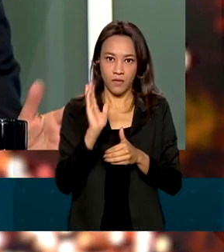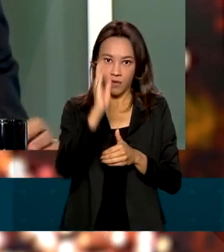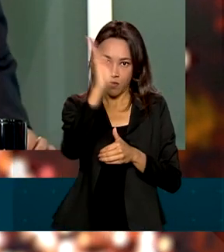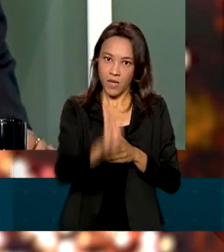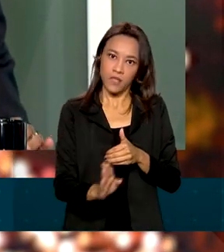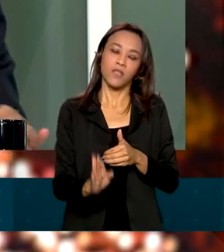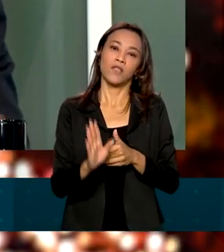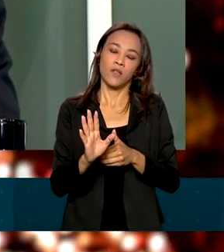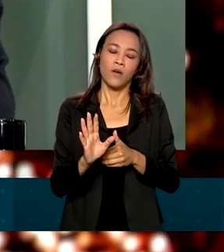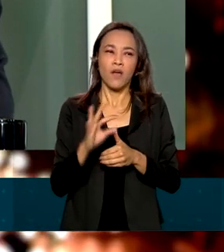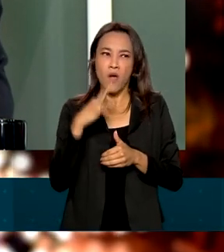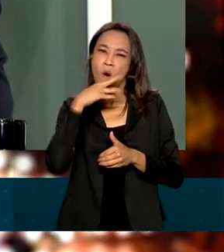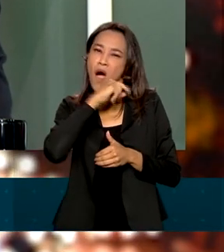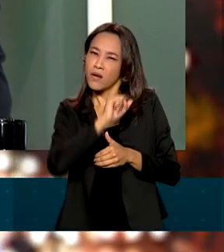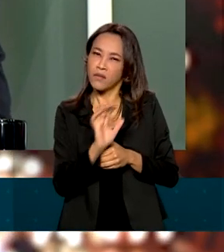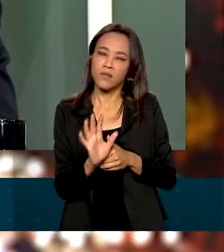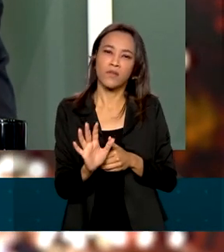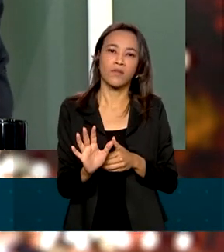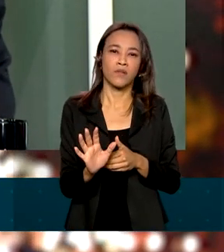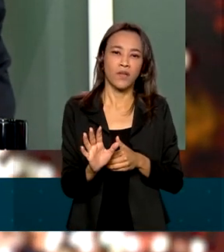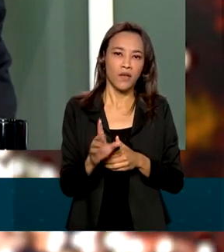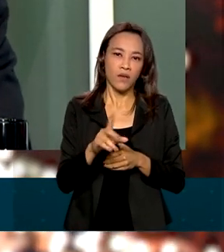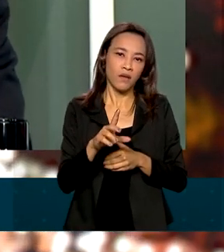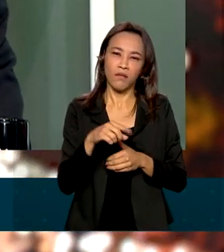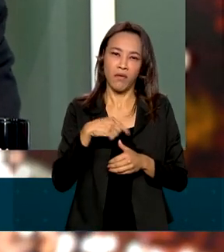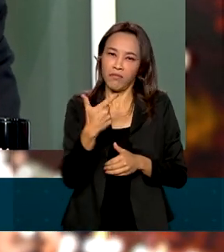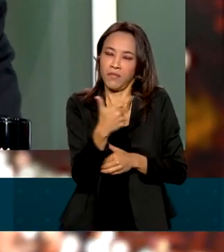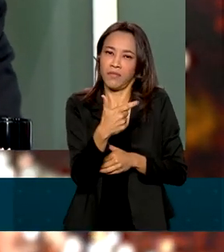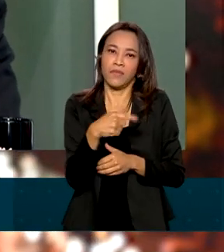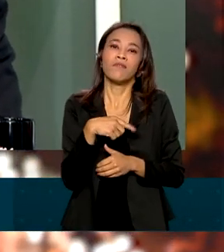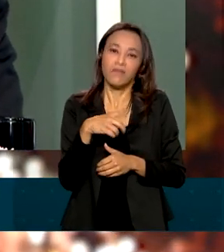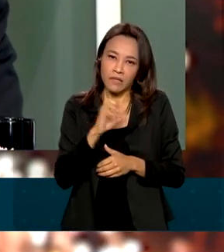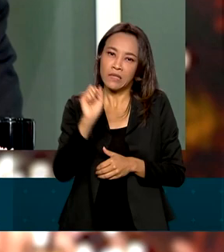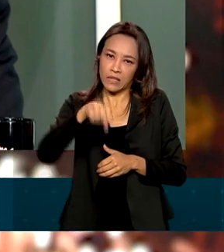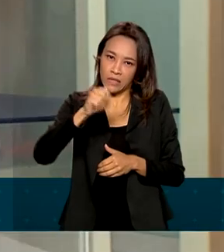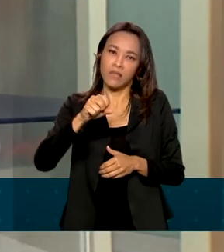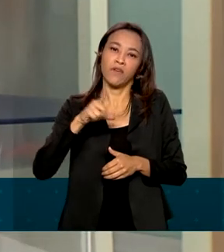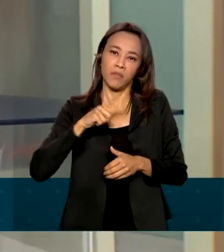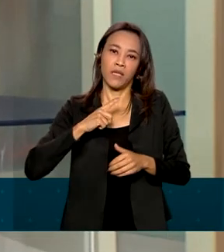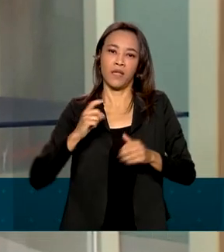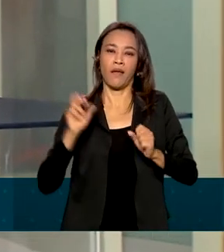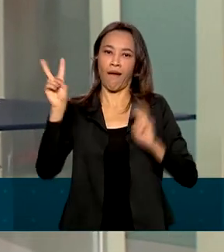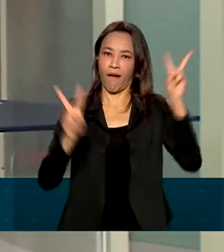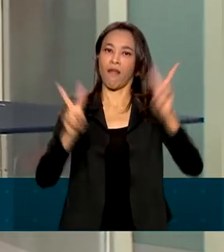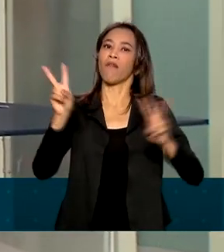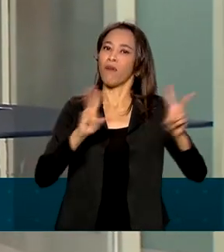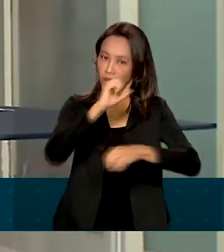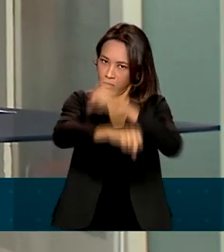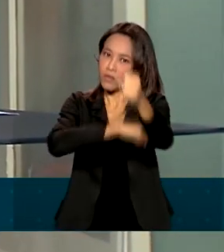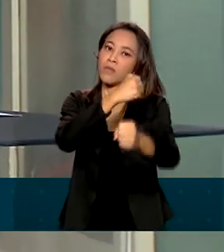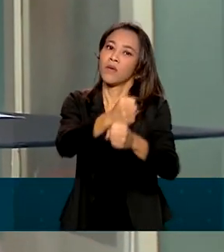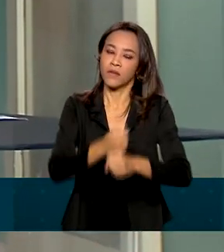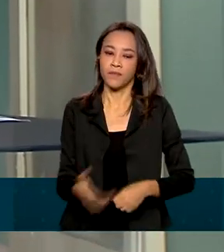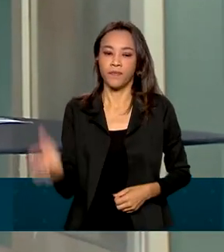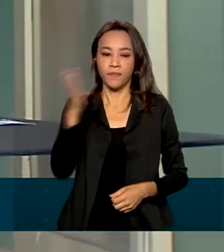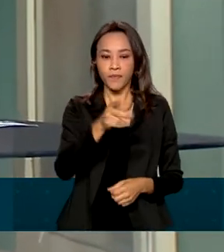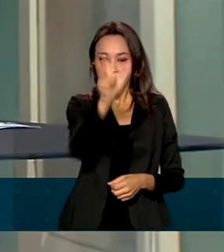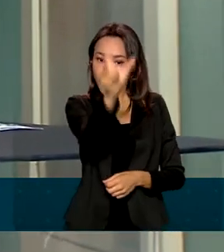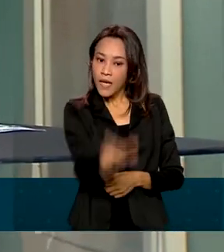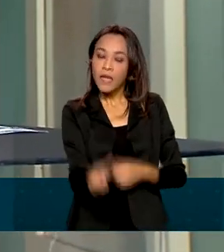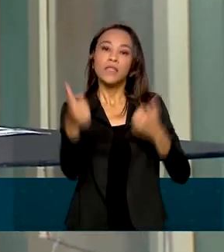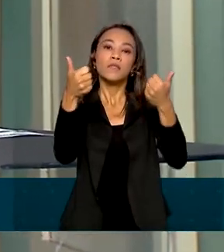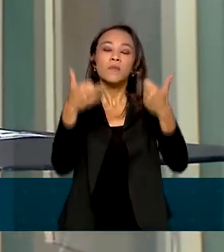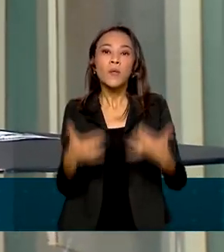Brasil todo. Eu acho que nós não teremos dúvida que nós vamos sim ter carnaval para o ano. Em sua participação no programa, Justo